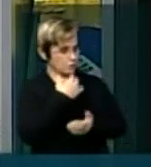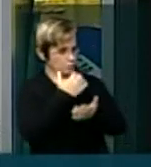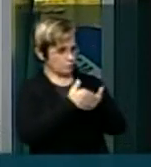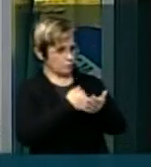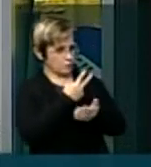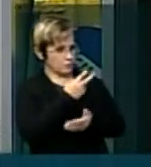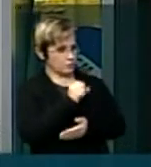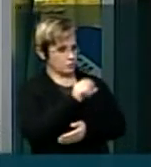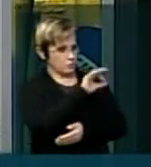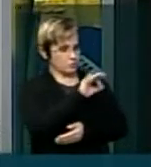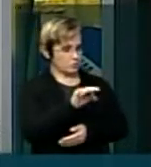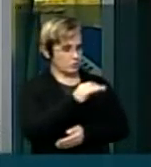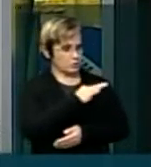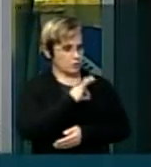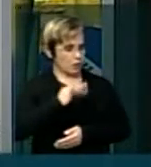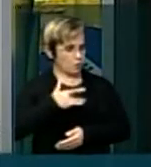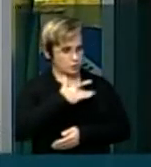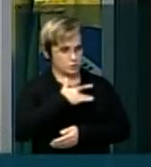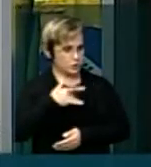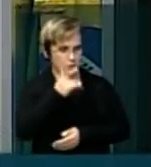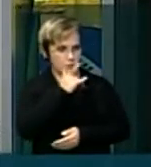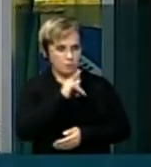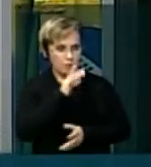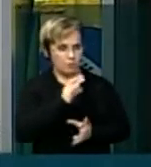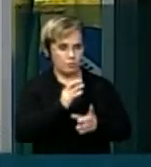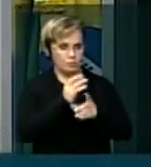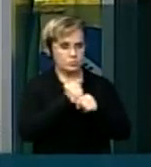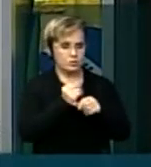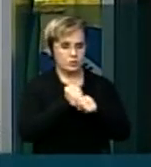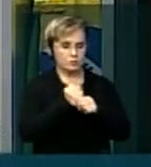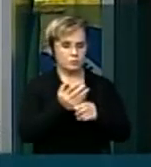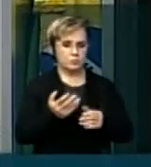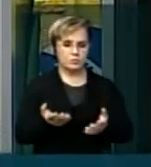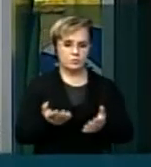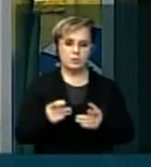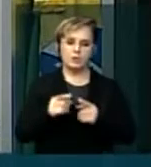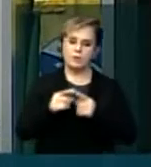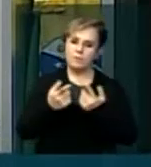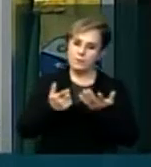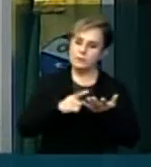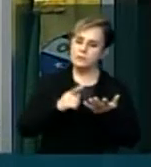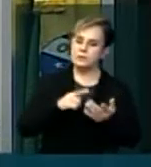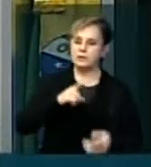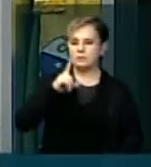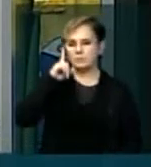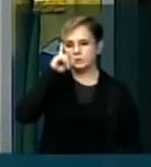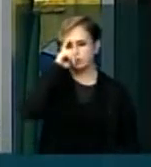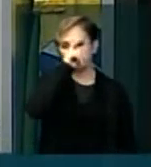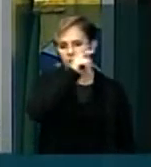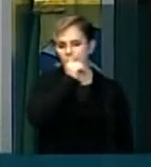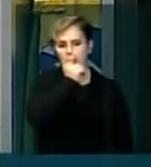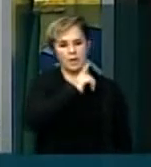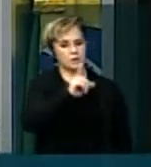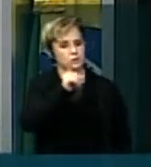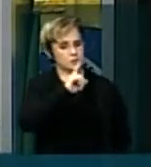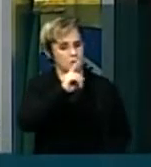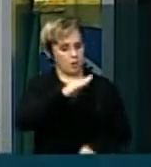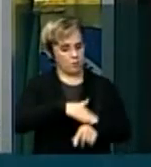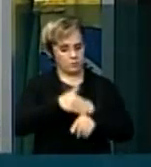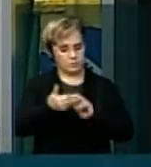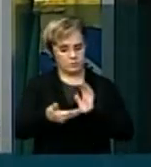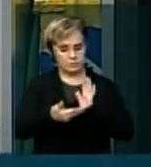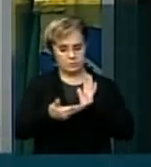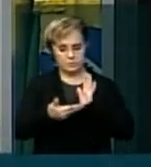saúde, não conseguimos fechar a conta. No entanto, nós temos aí uma dificuldade, nós não conseguimos ainda nessa caixa